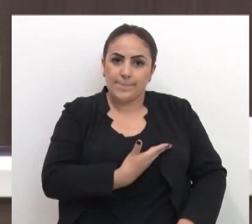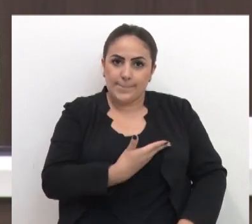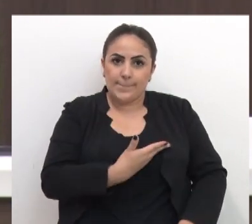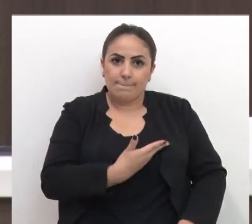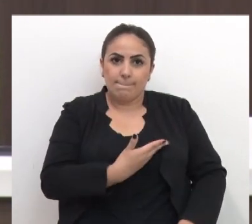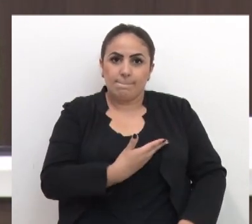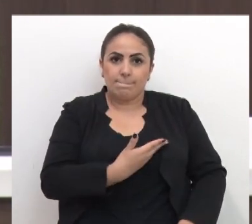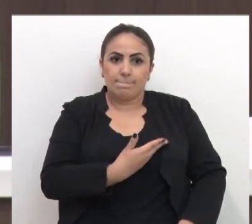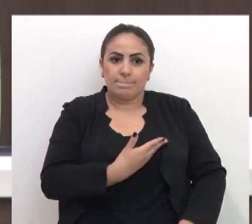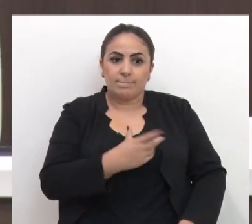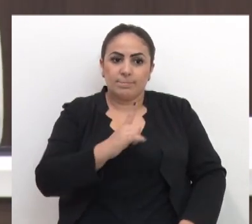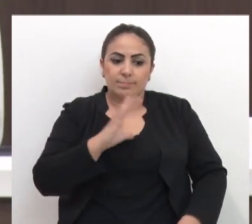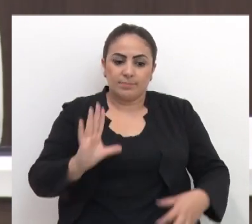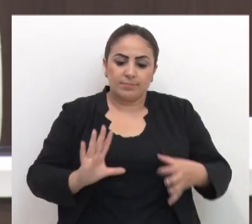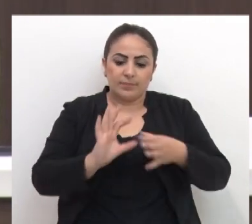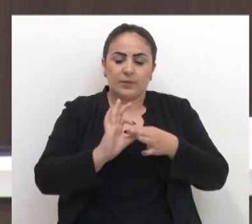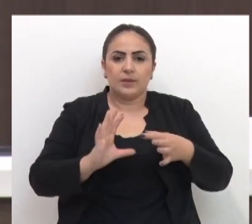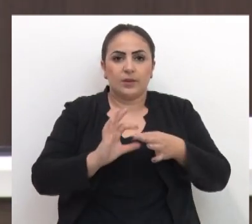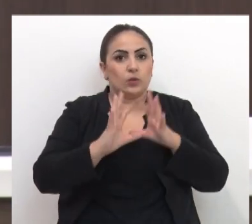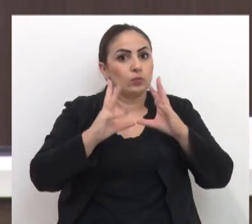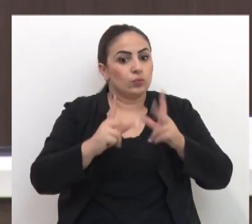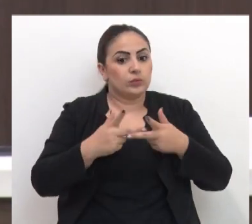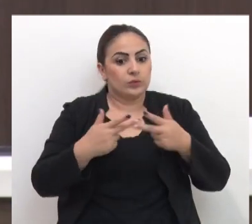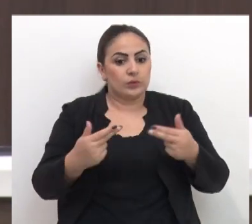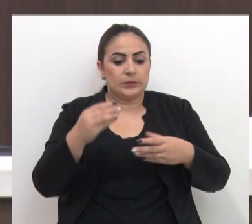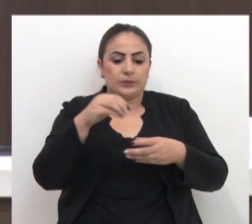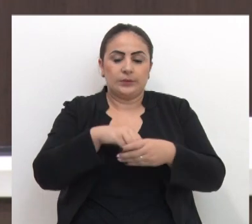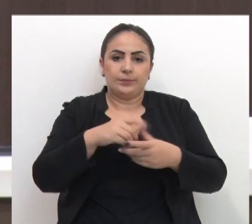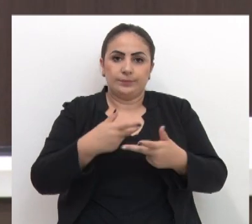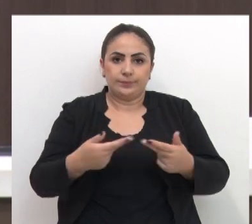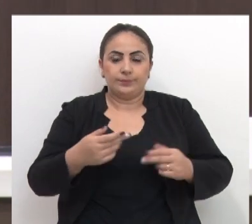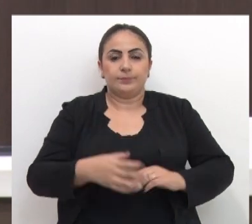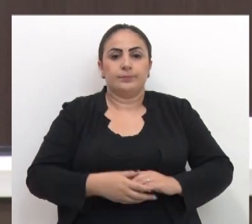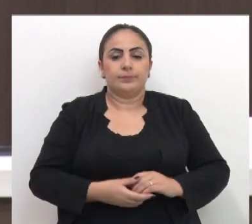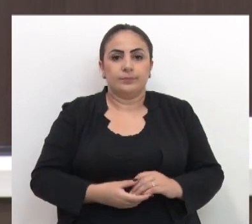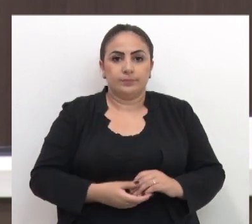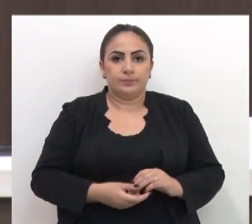nós alencamos toda a legalidade dele.